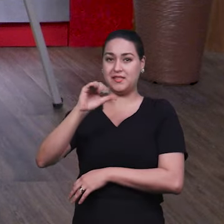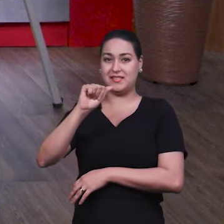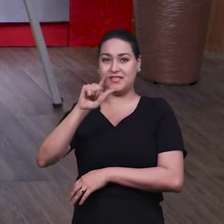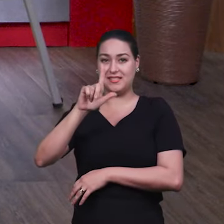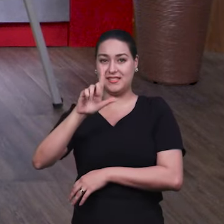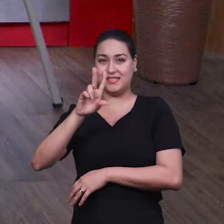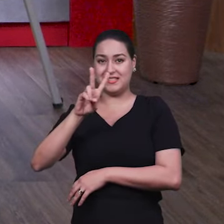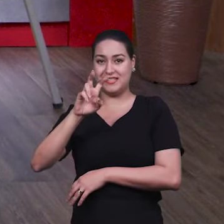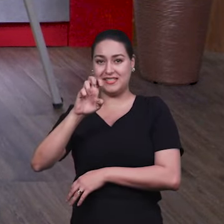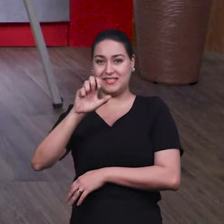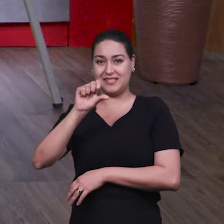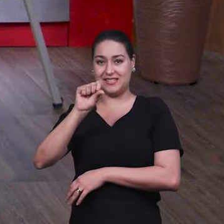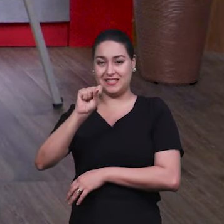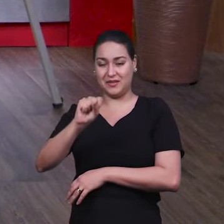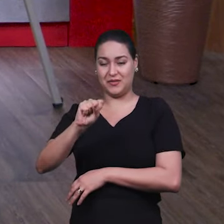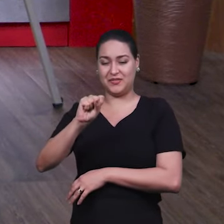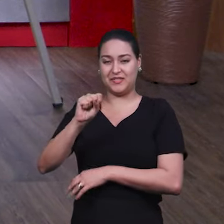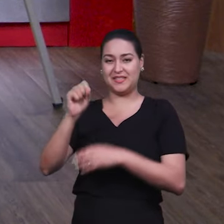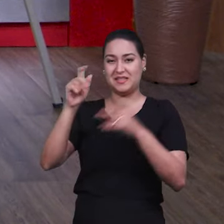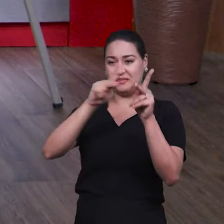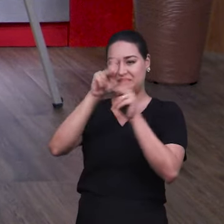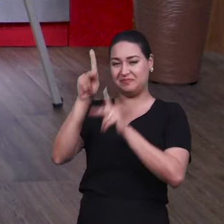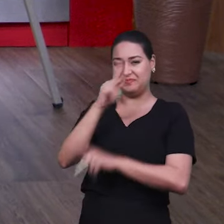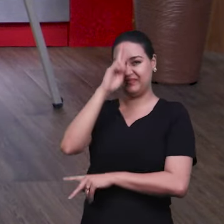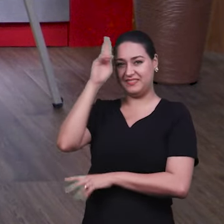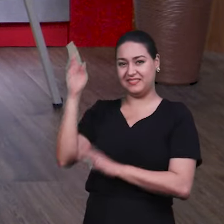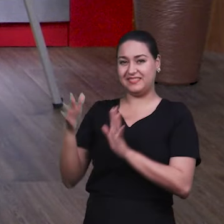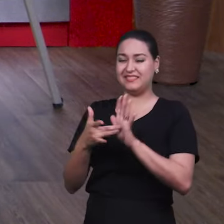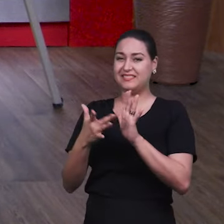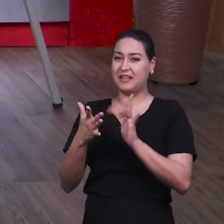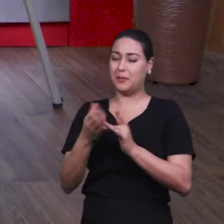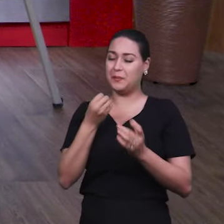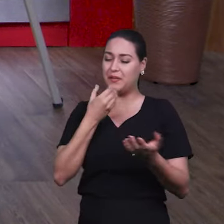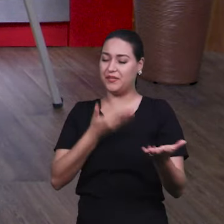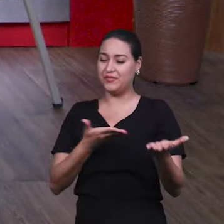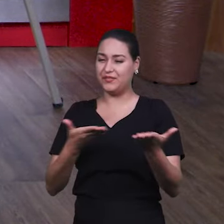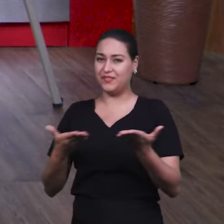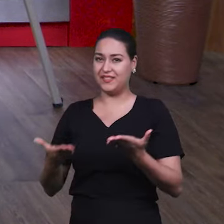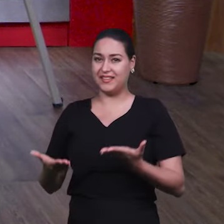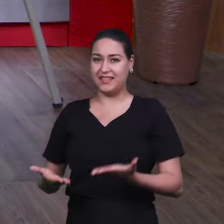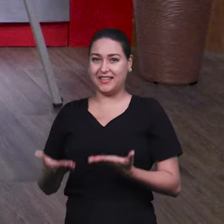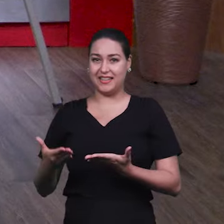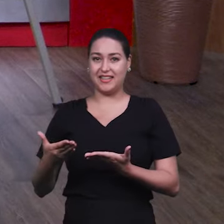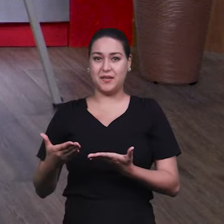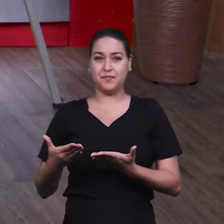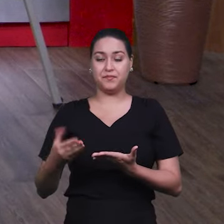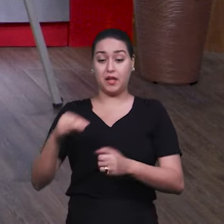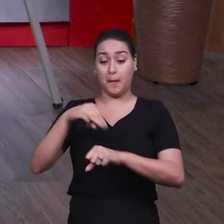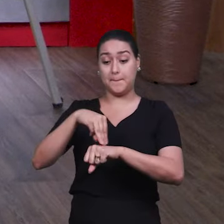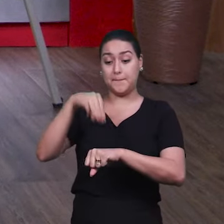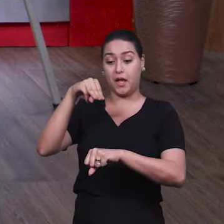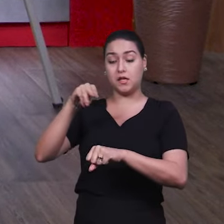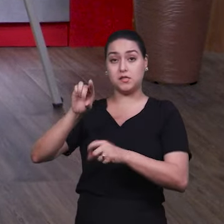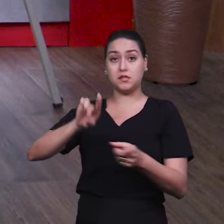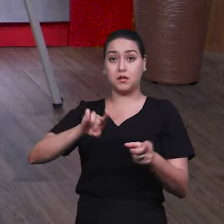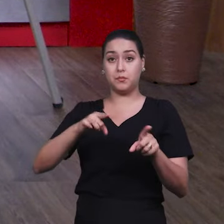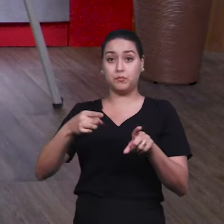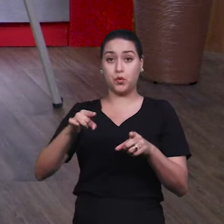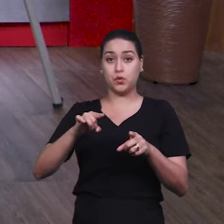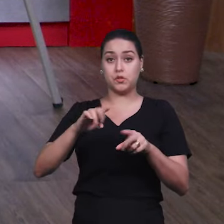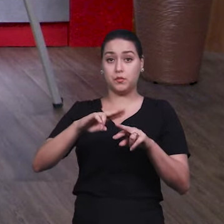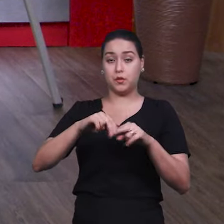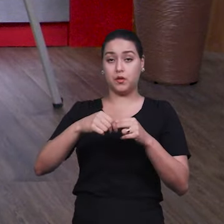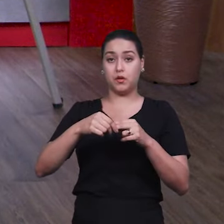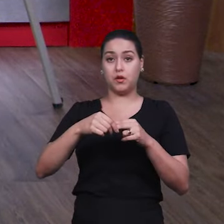paz do Senhor, Marcos. Seja muito bem-vinda ao programa Educação e Fé. A Jane, ela é mestre em Música pela Universidade